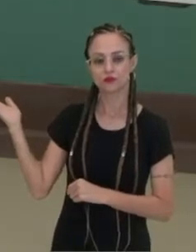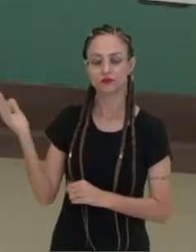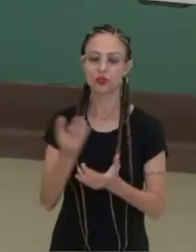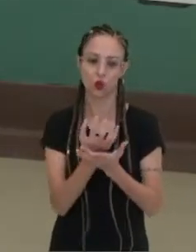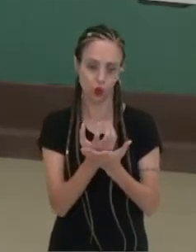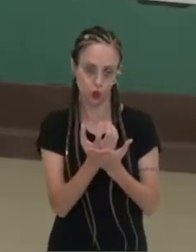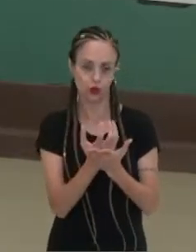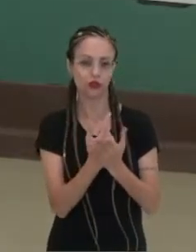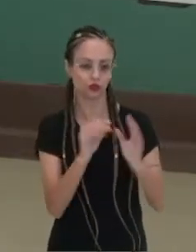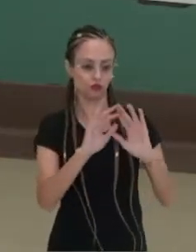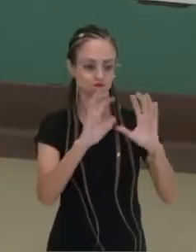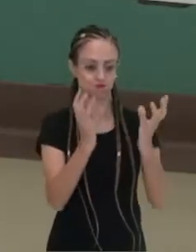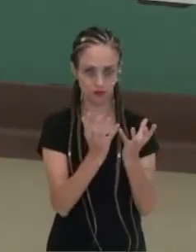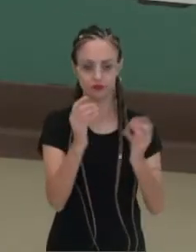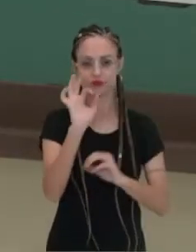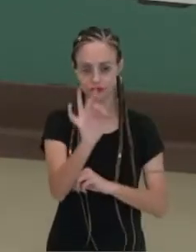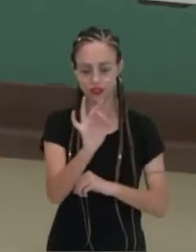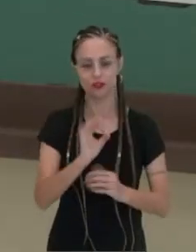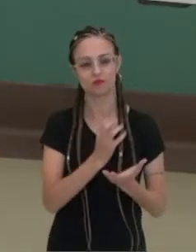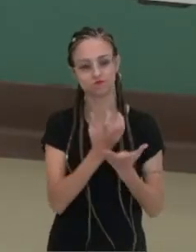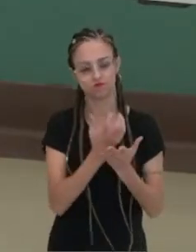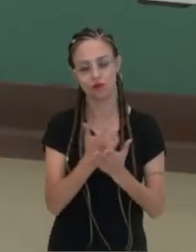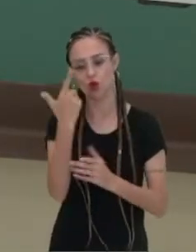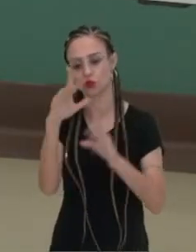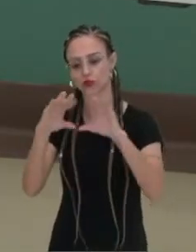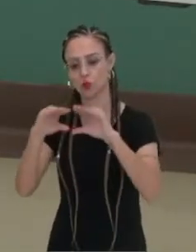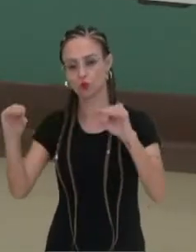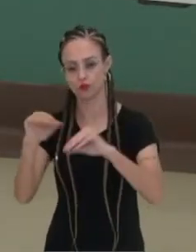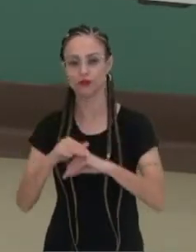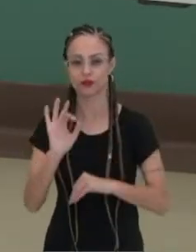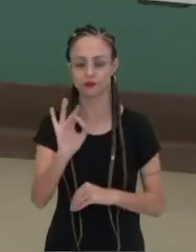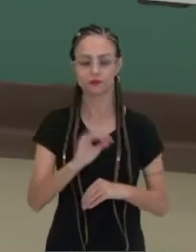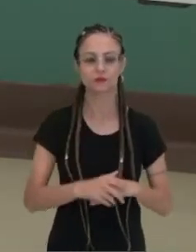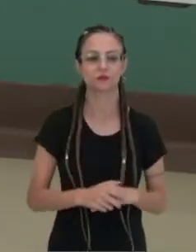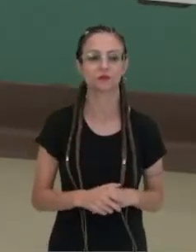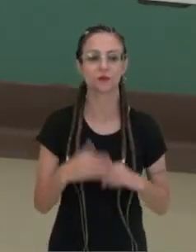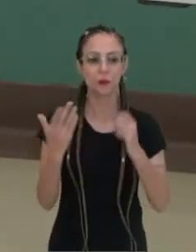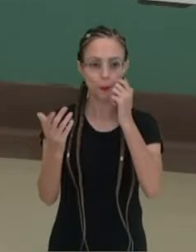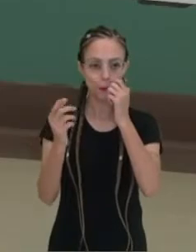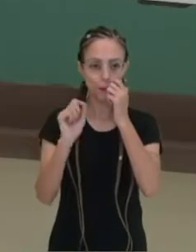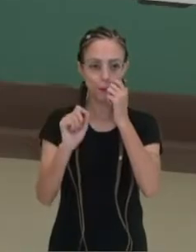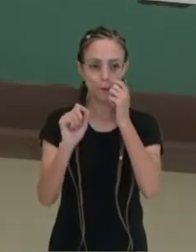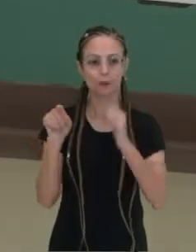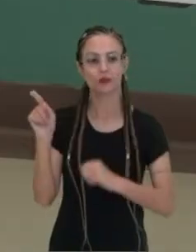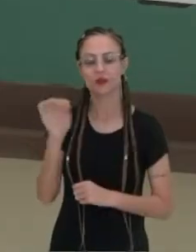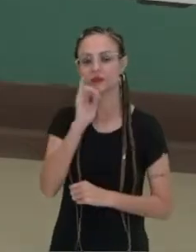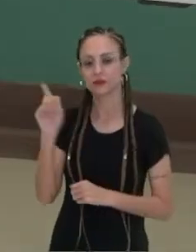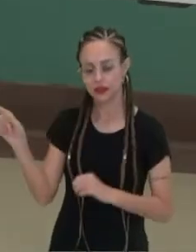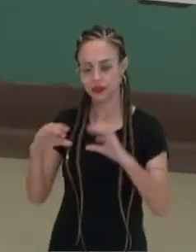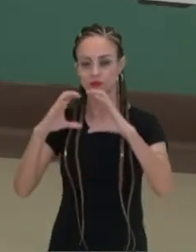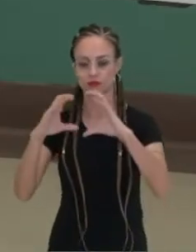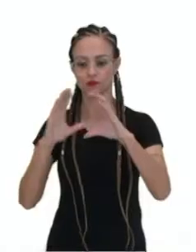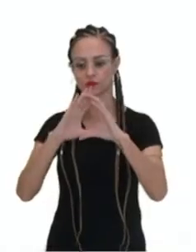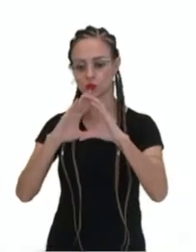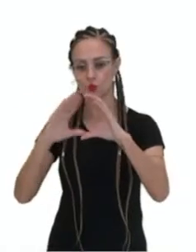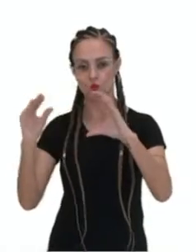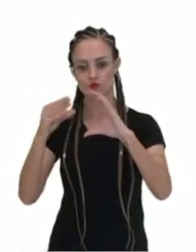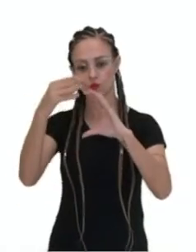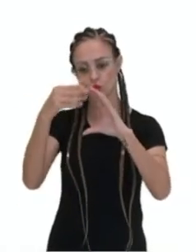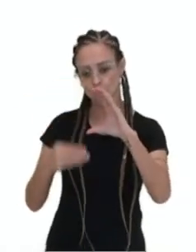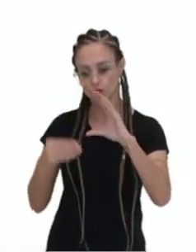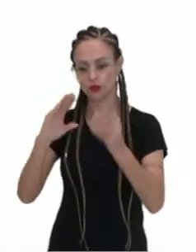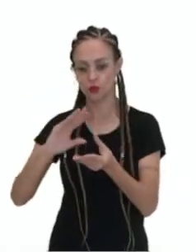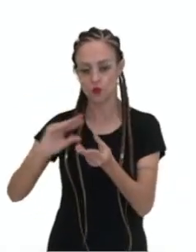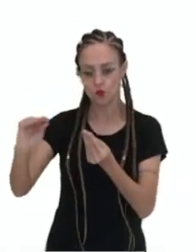ouriço do mar, né? Um corpo arredondado, né? E no caso aqui da bolacha do mar, o